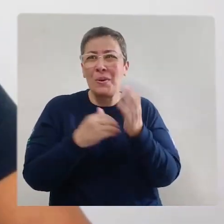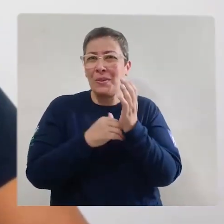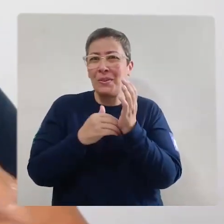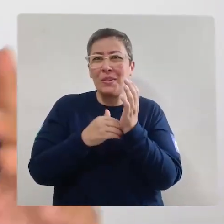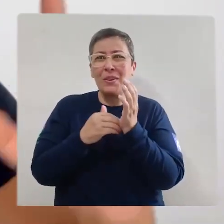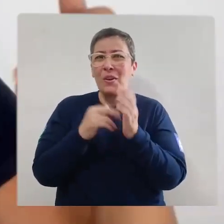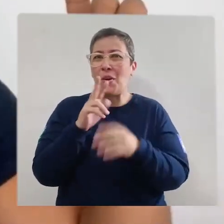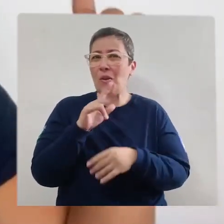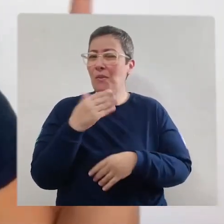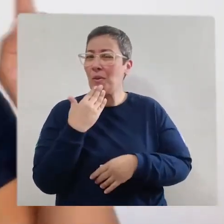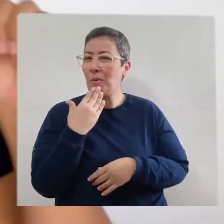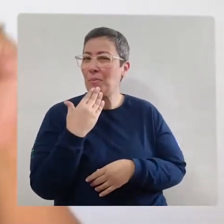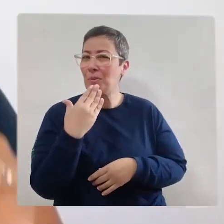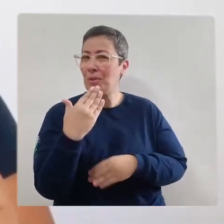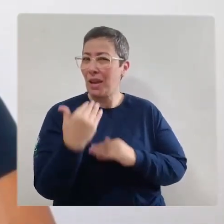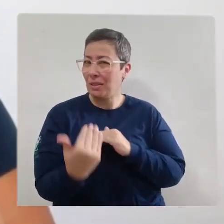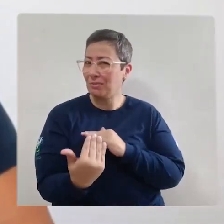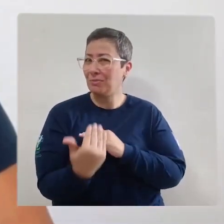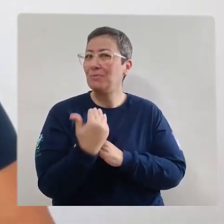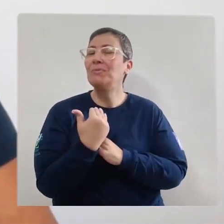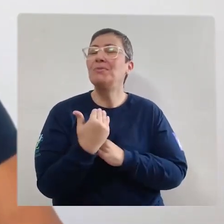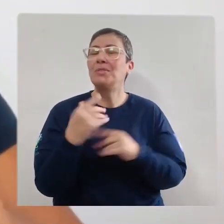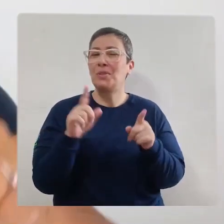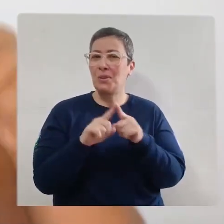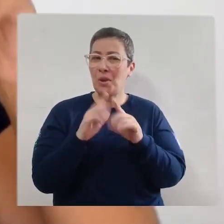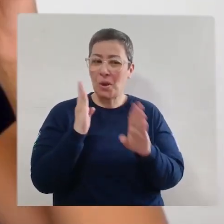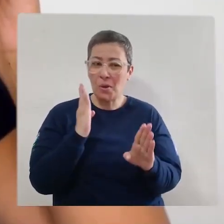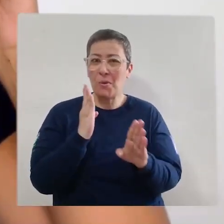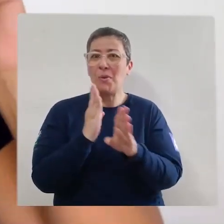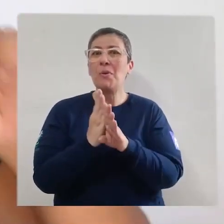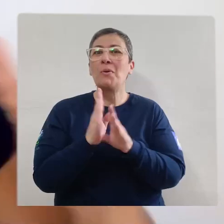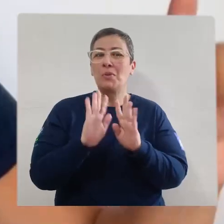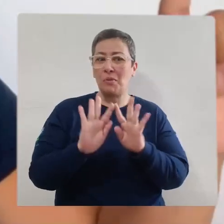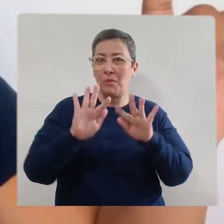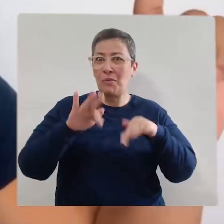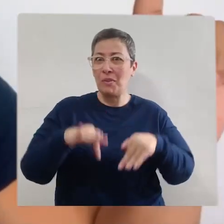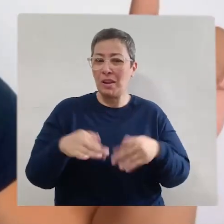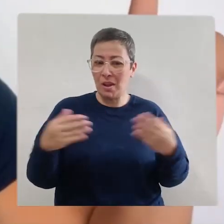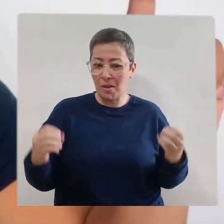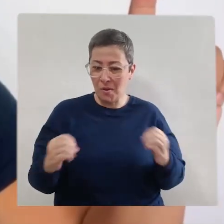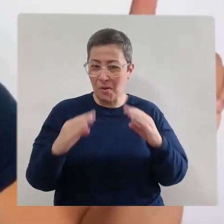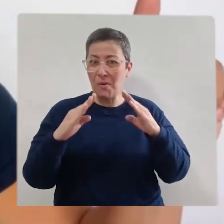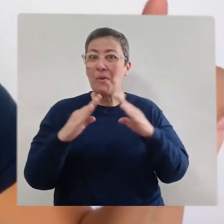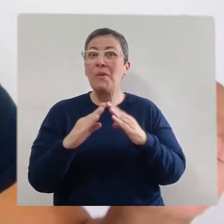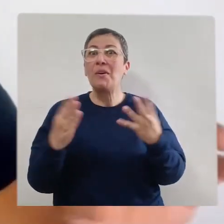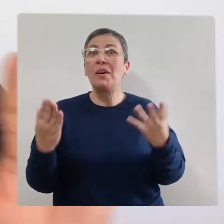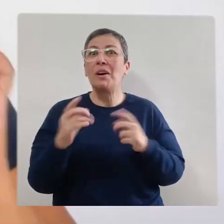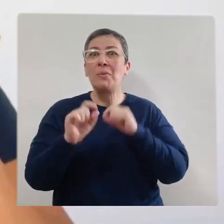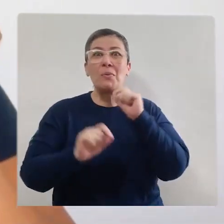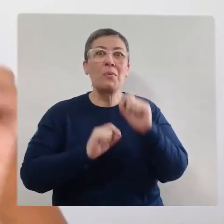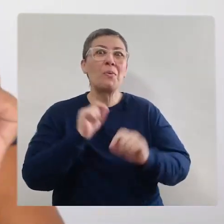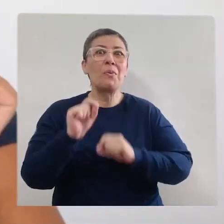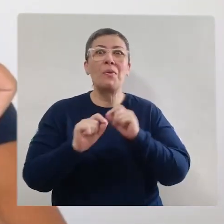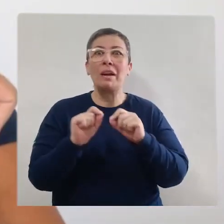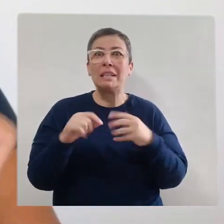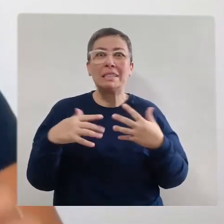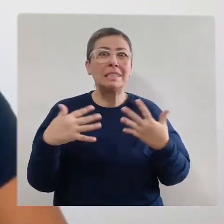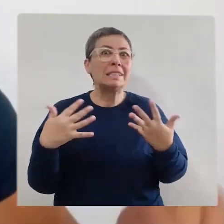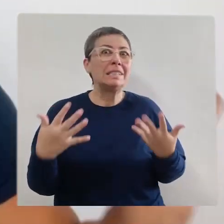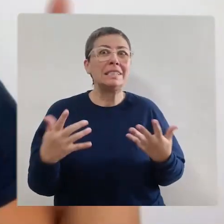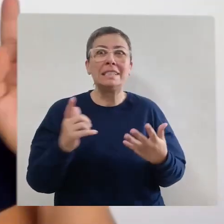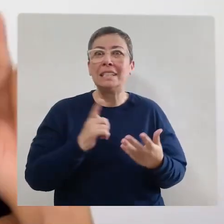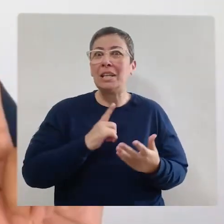mistério que eu vou pedir a sua ajuda para descobrir até o final desse programa o que será